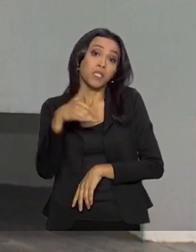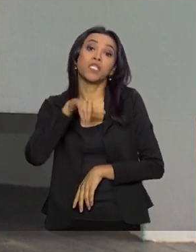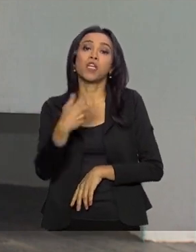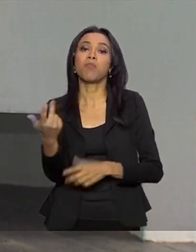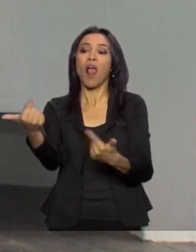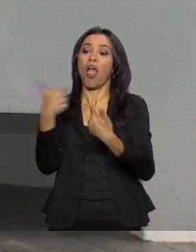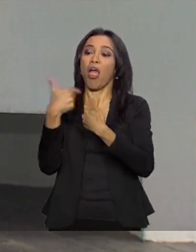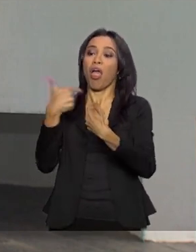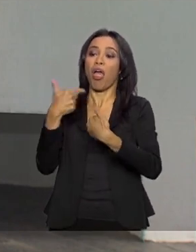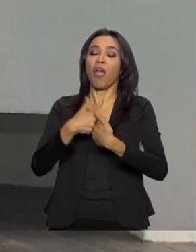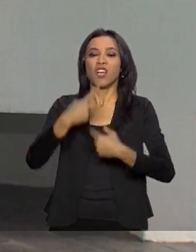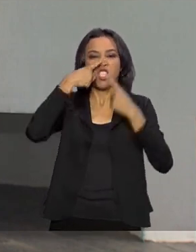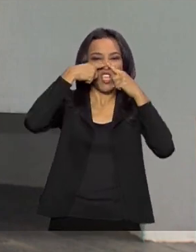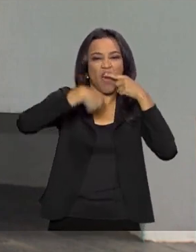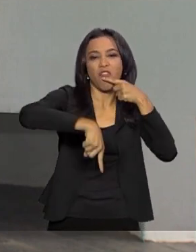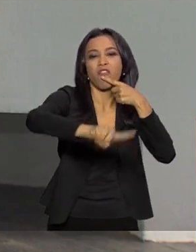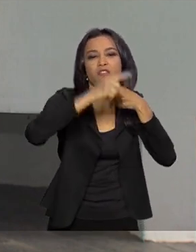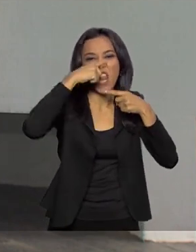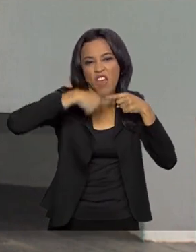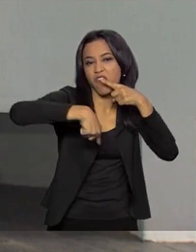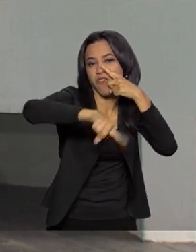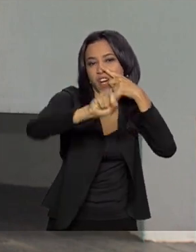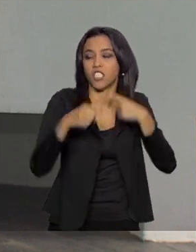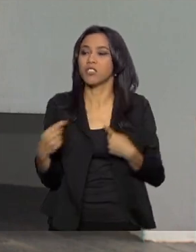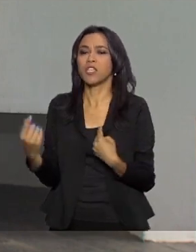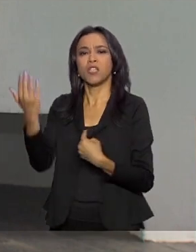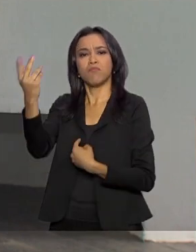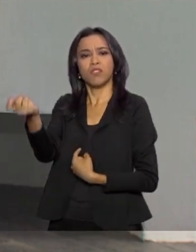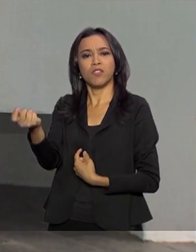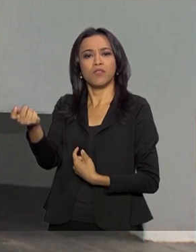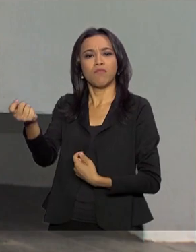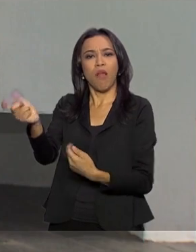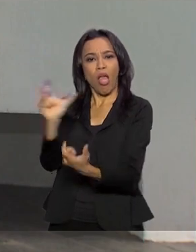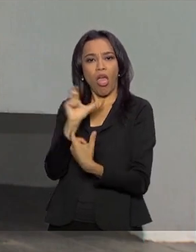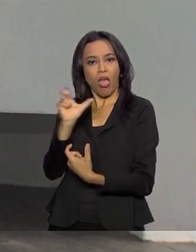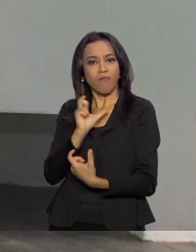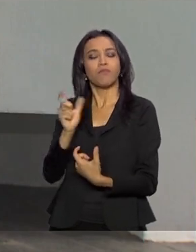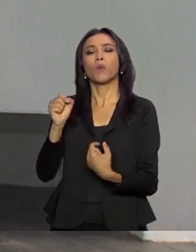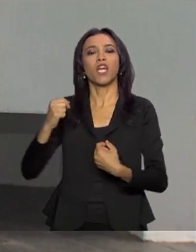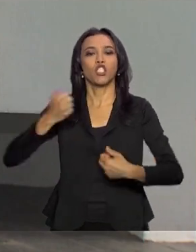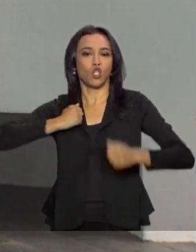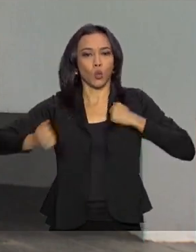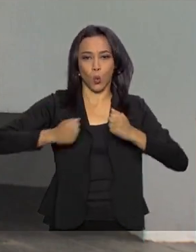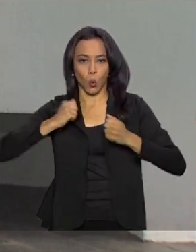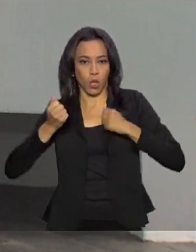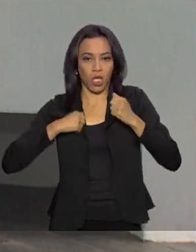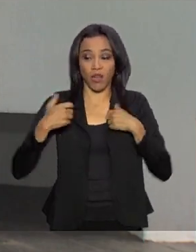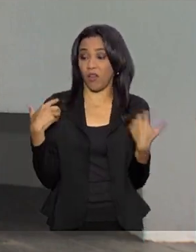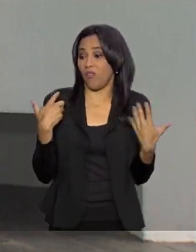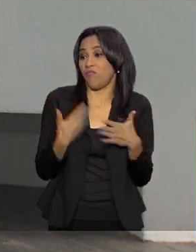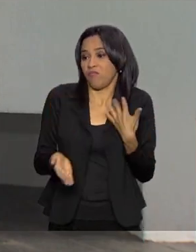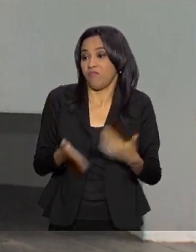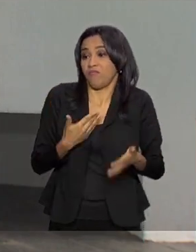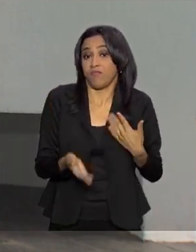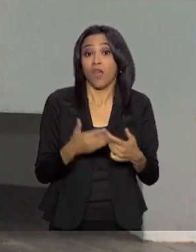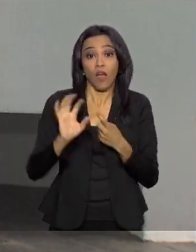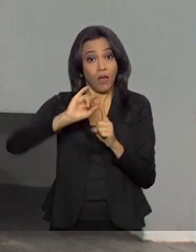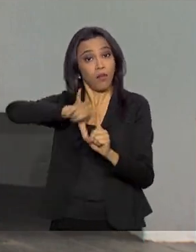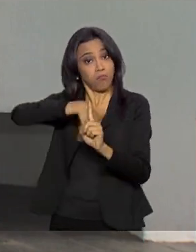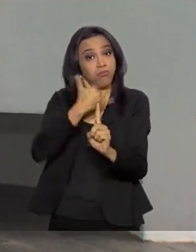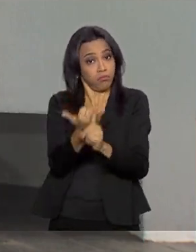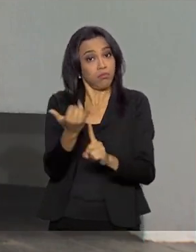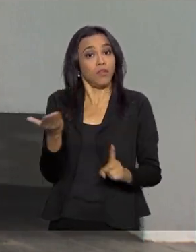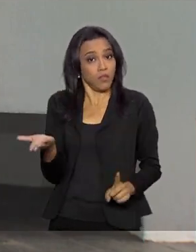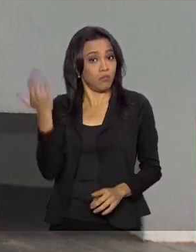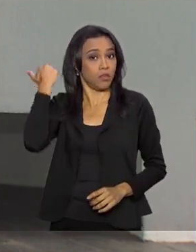chamavam de elefante, de gorila, eu caía na risada. Então, não adiantava. O bullying, para mim, não